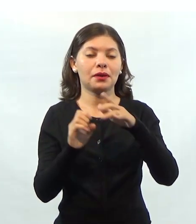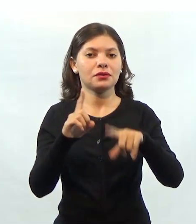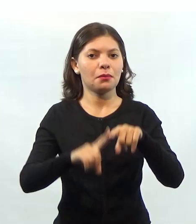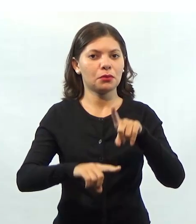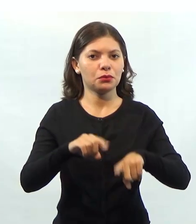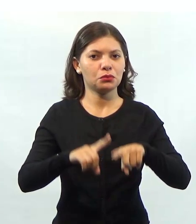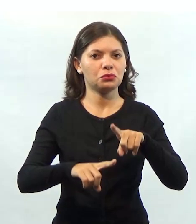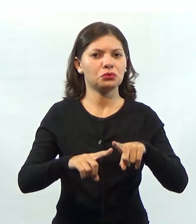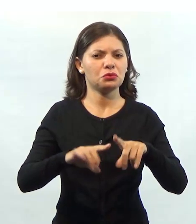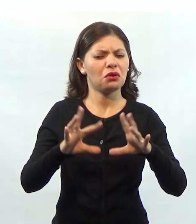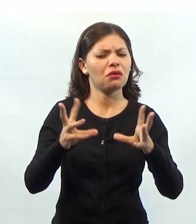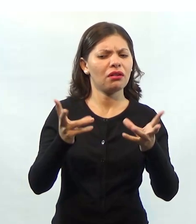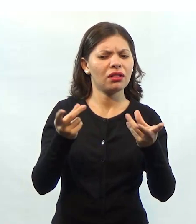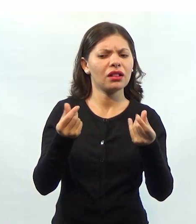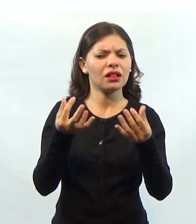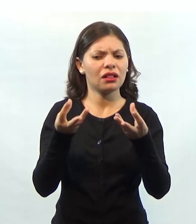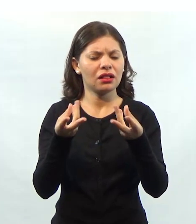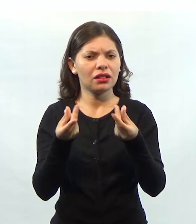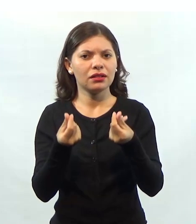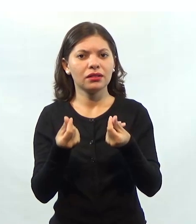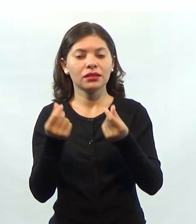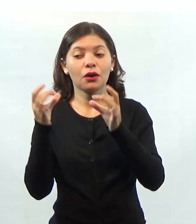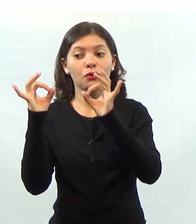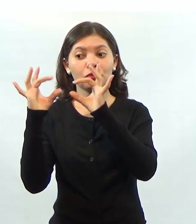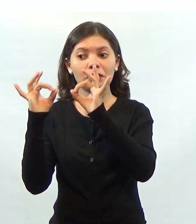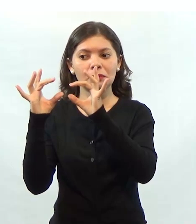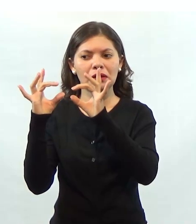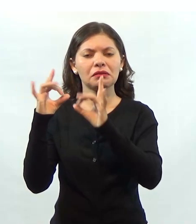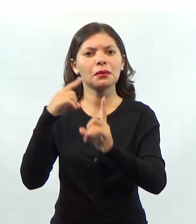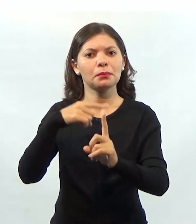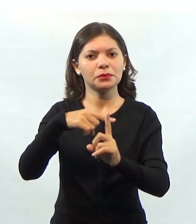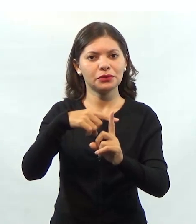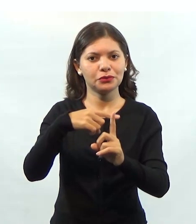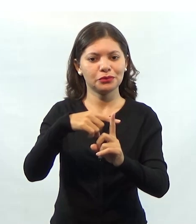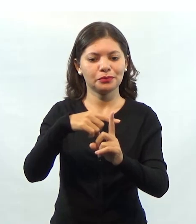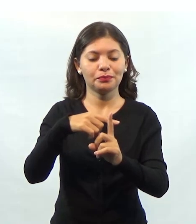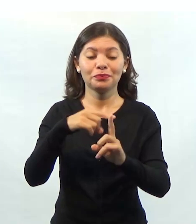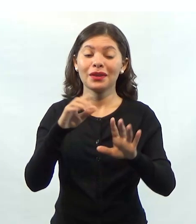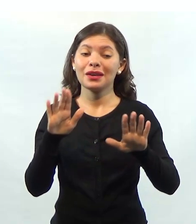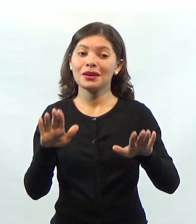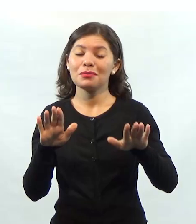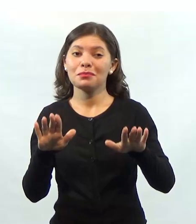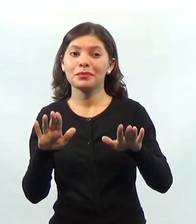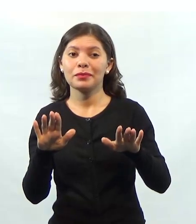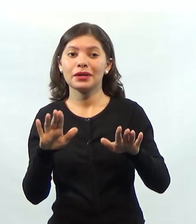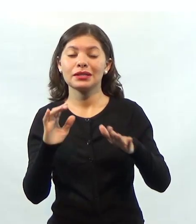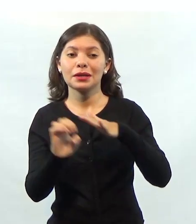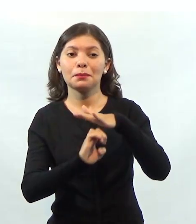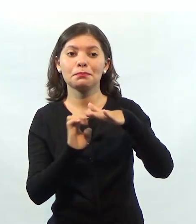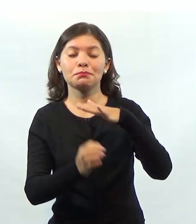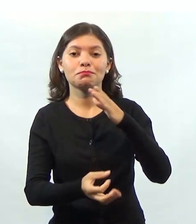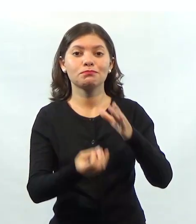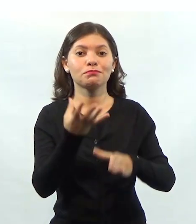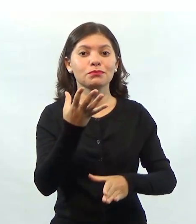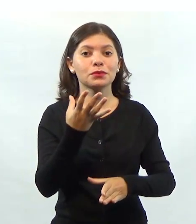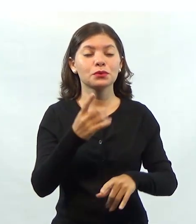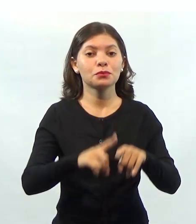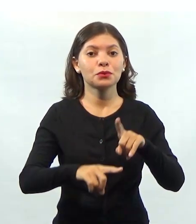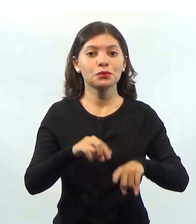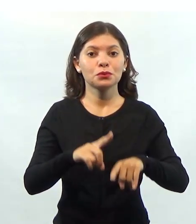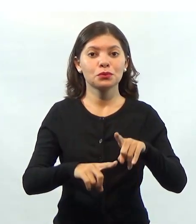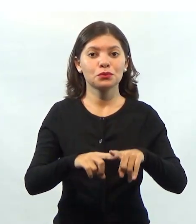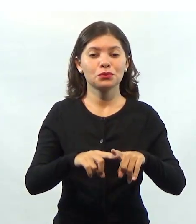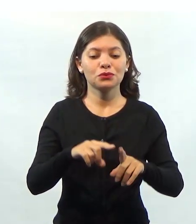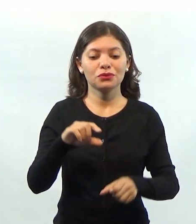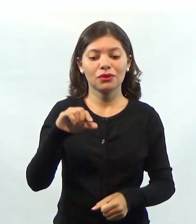feedback ou esse retorno para a empresa vai ser positivo. Se a empresa produz produtos de baixa qualidade ou com um